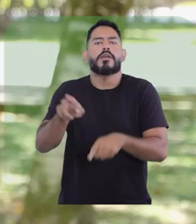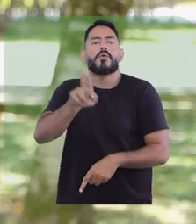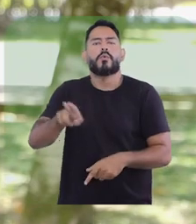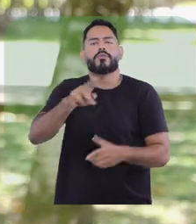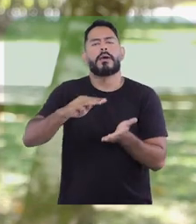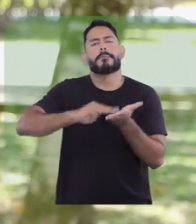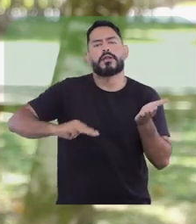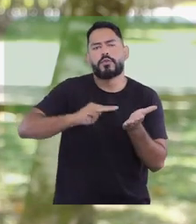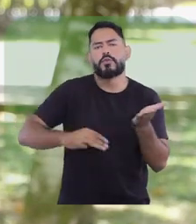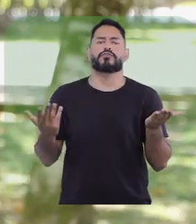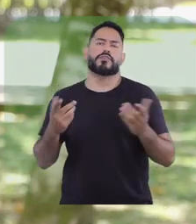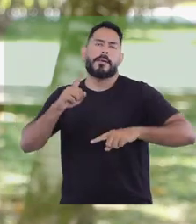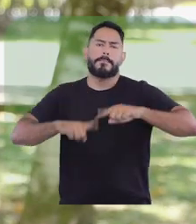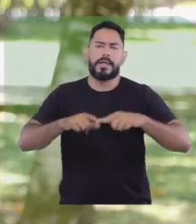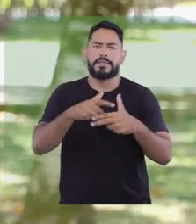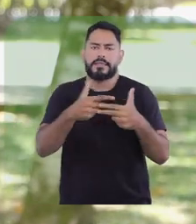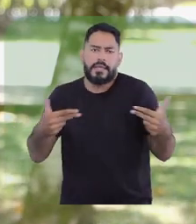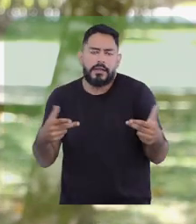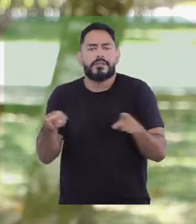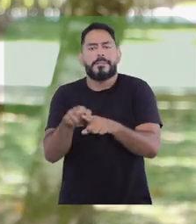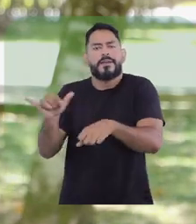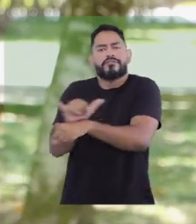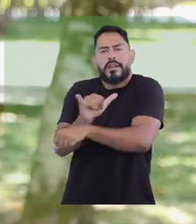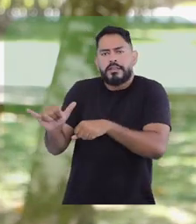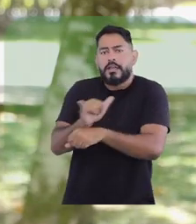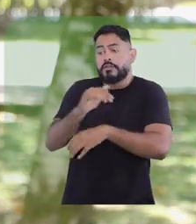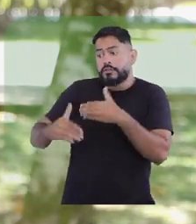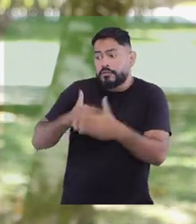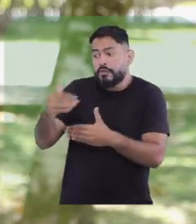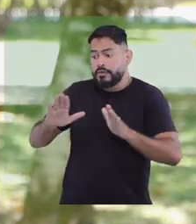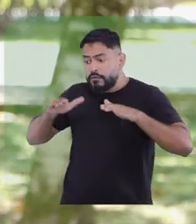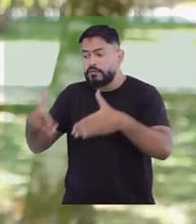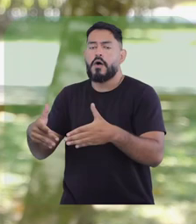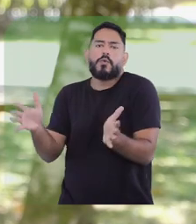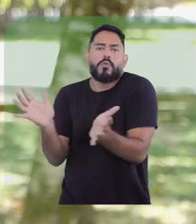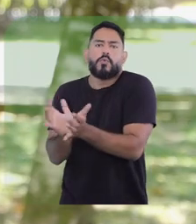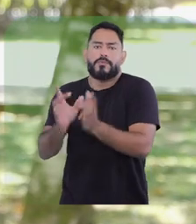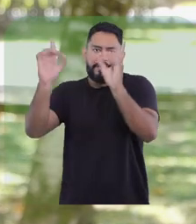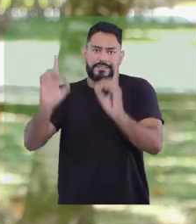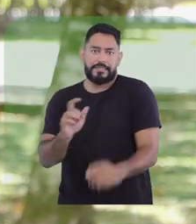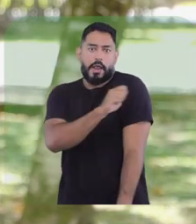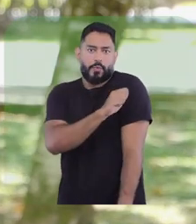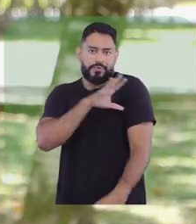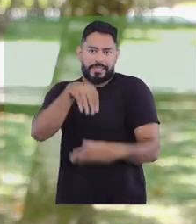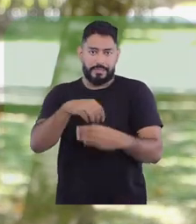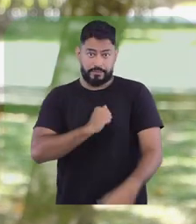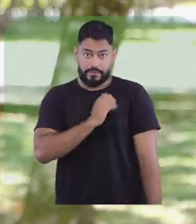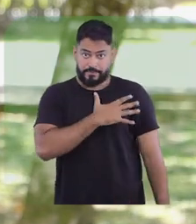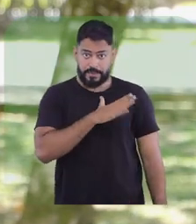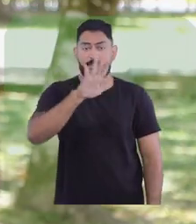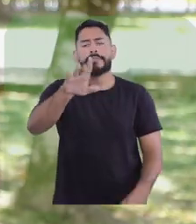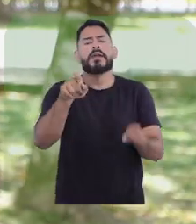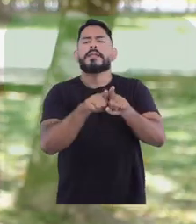e a utilização de metodologias, recursos e estratégias desenvolvidas com e para os estudantes com deficiência da